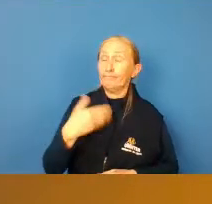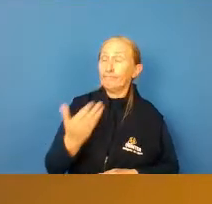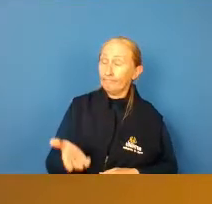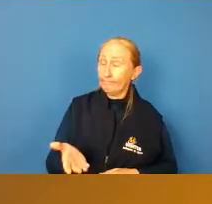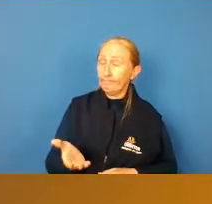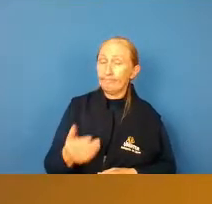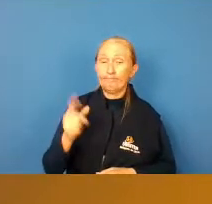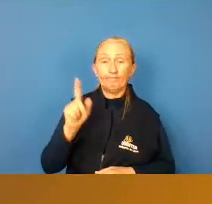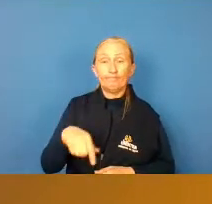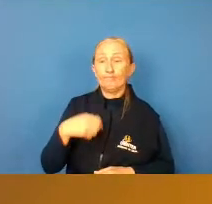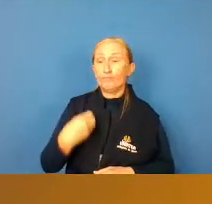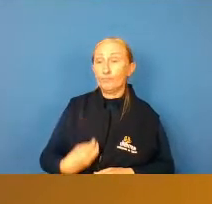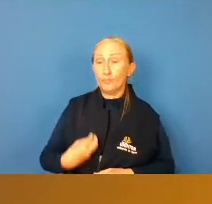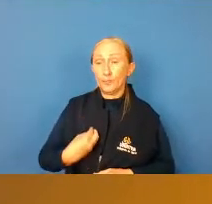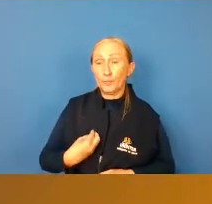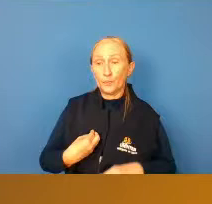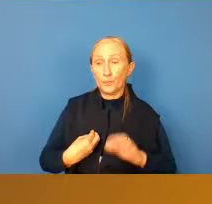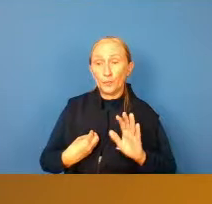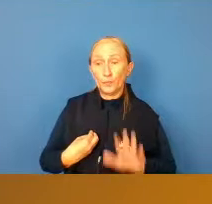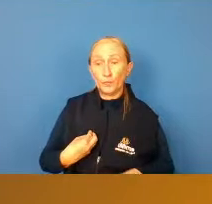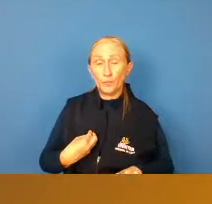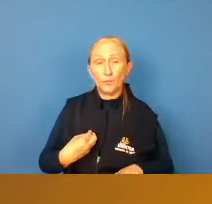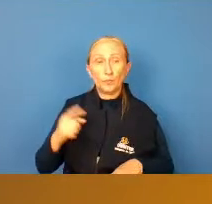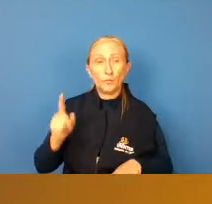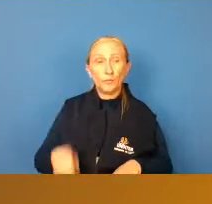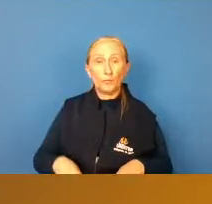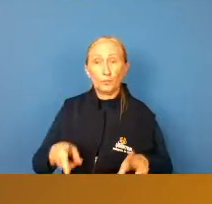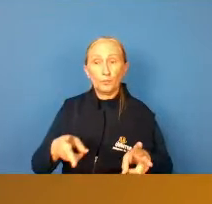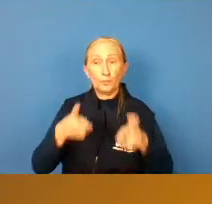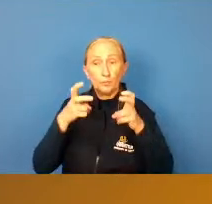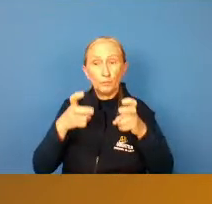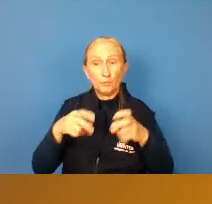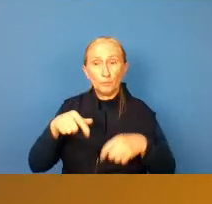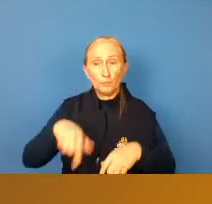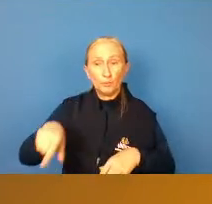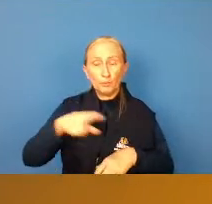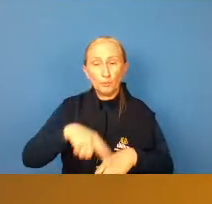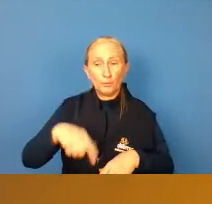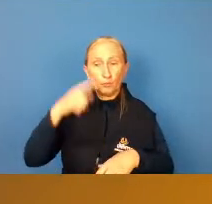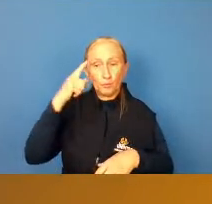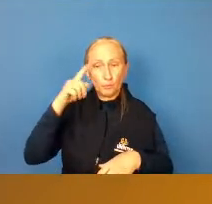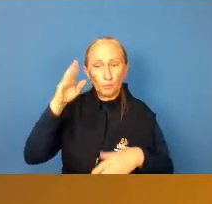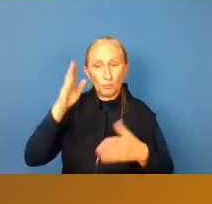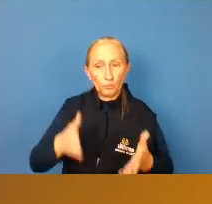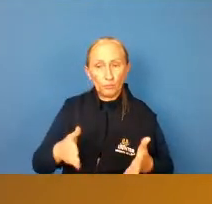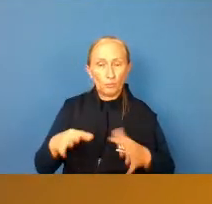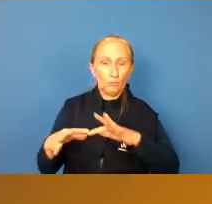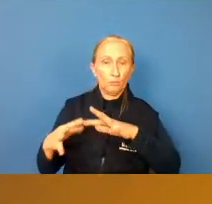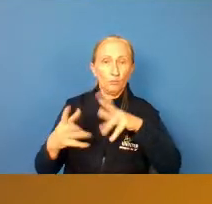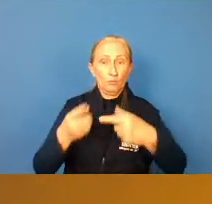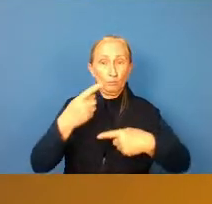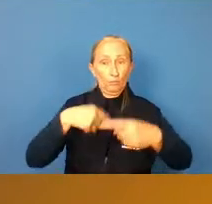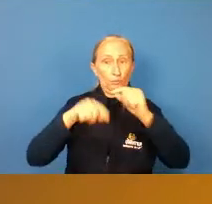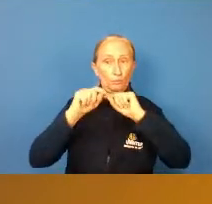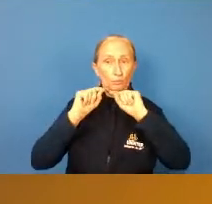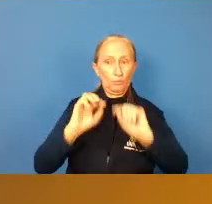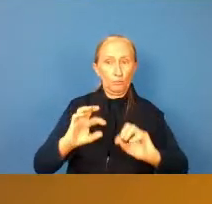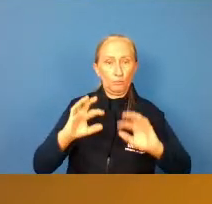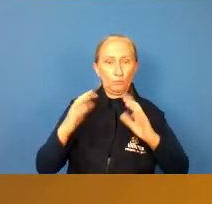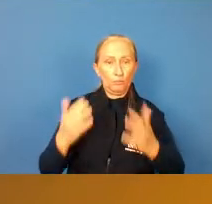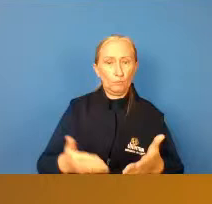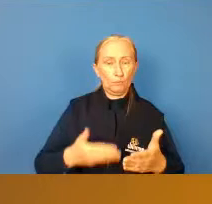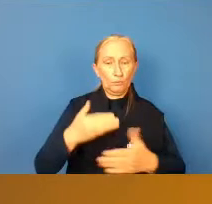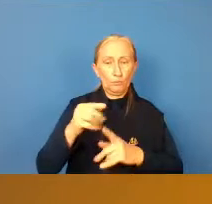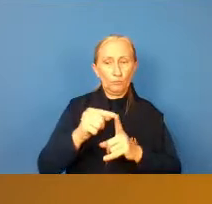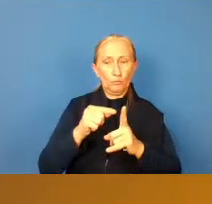não deve ser visto nos dias de hoje, porque nós estamos num mundo tão evoluído e ter esse